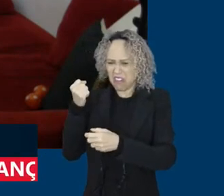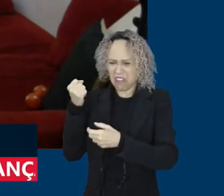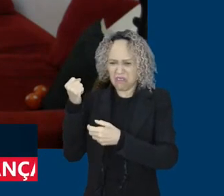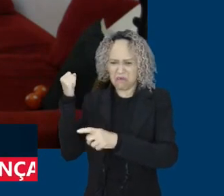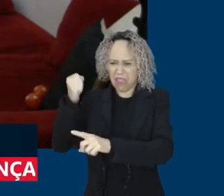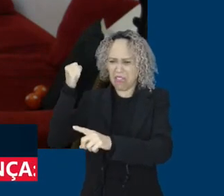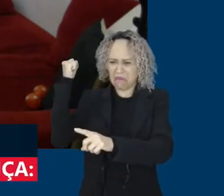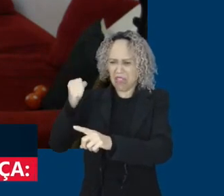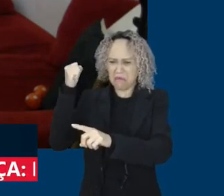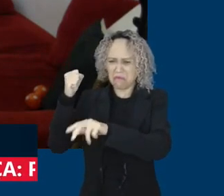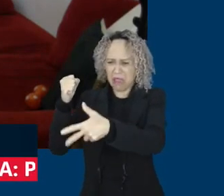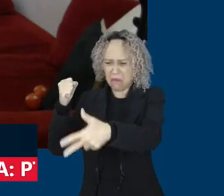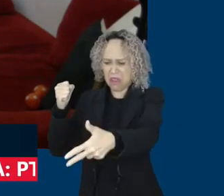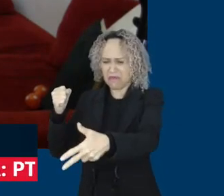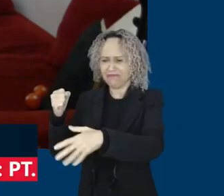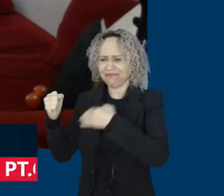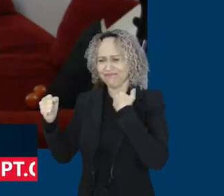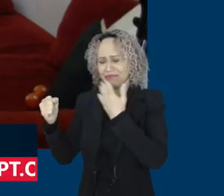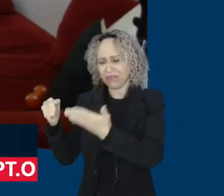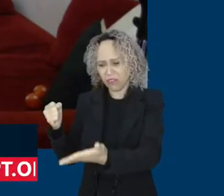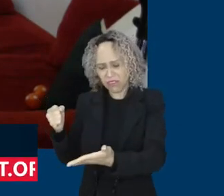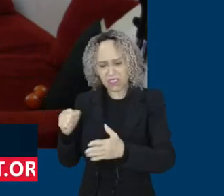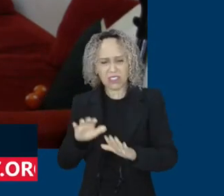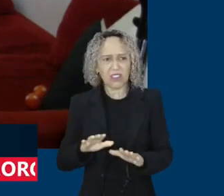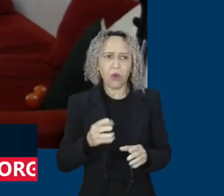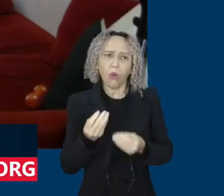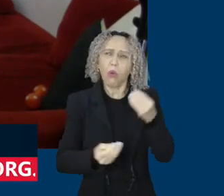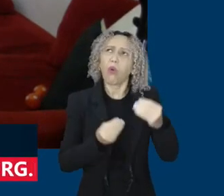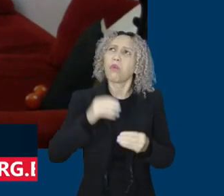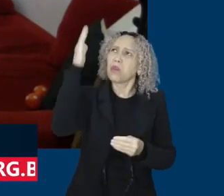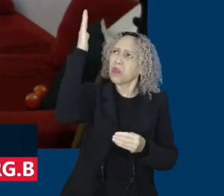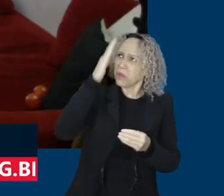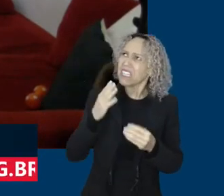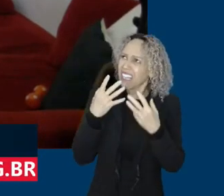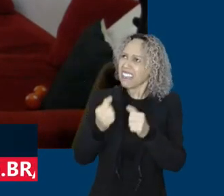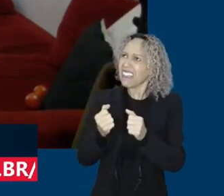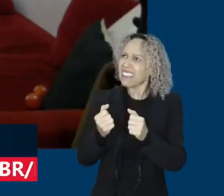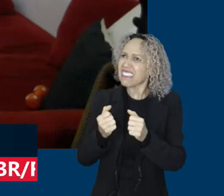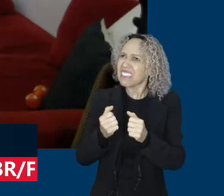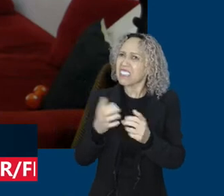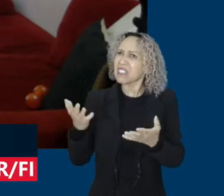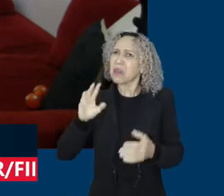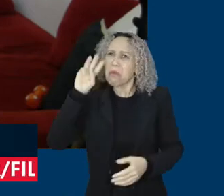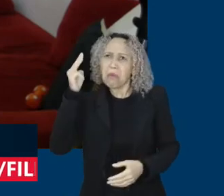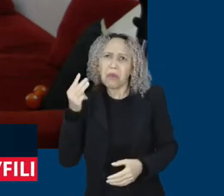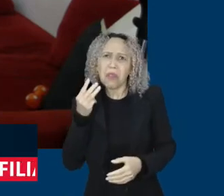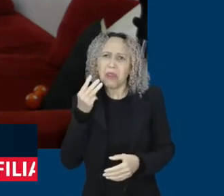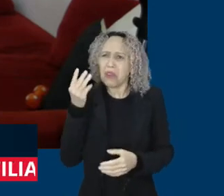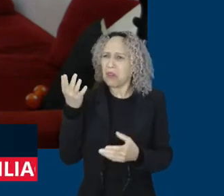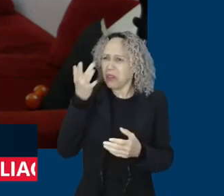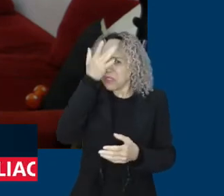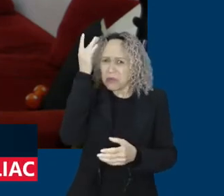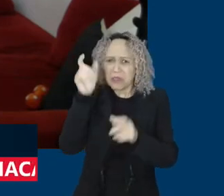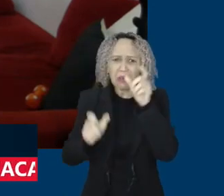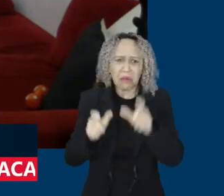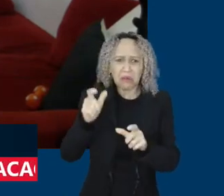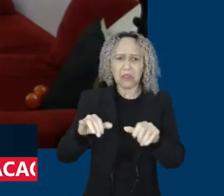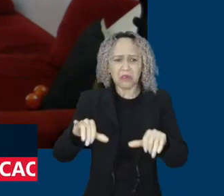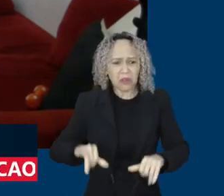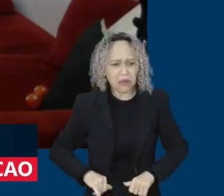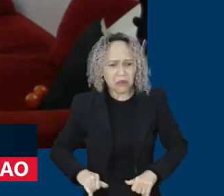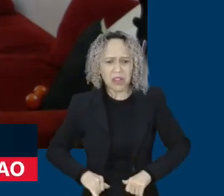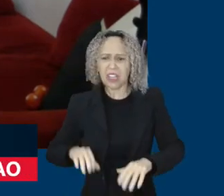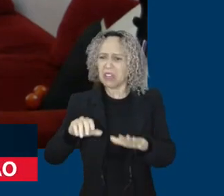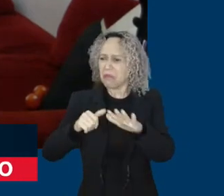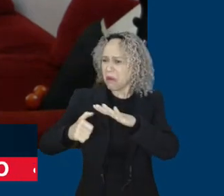às custas de mentiras que podem matar as pessoas e apagar o futuro de tantas famílias. Então, essa discussão não pode mais